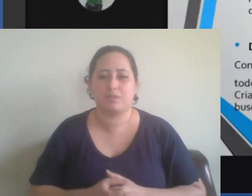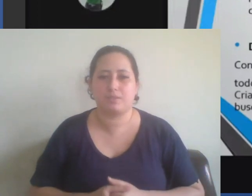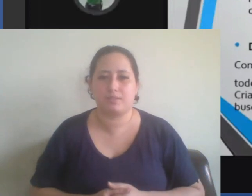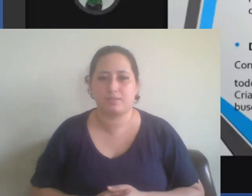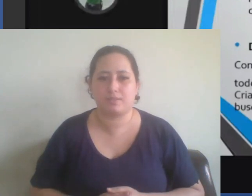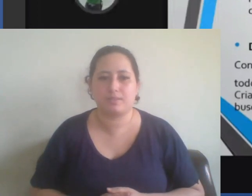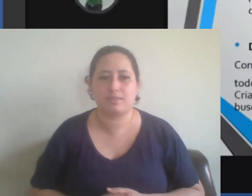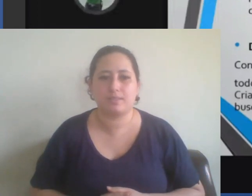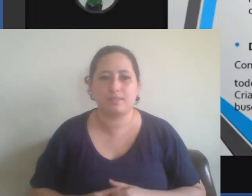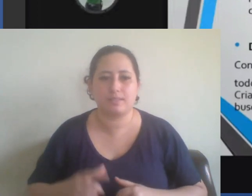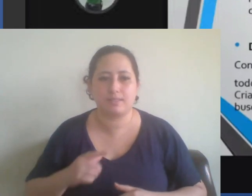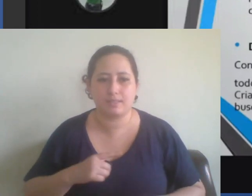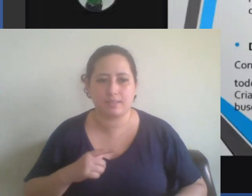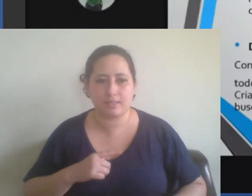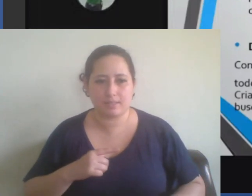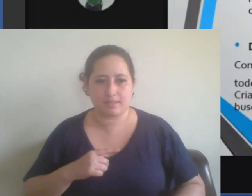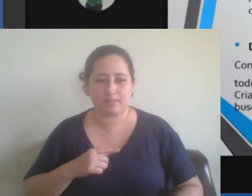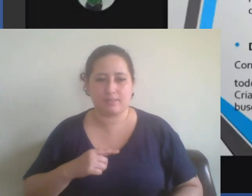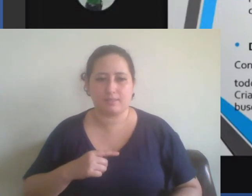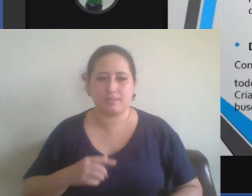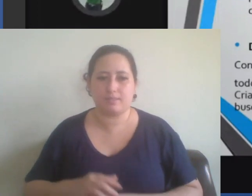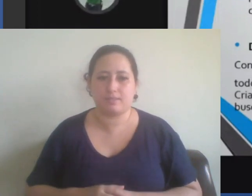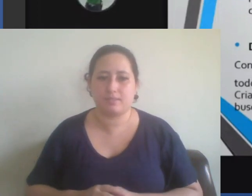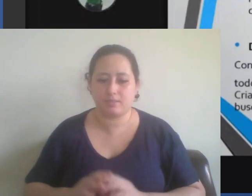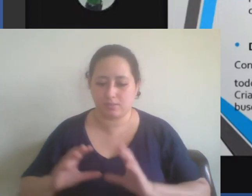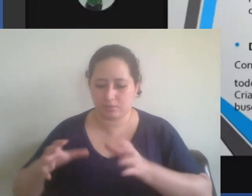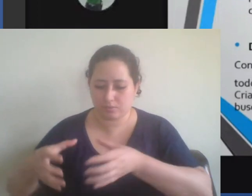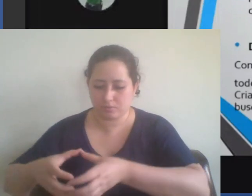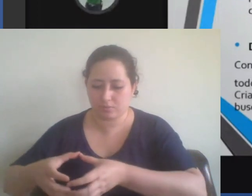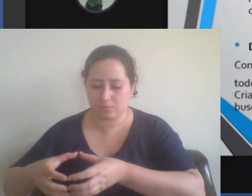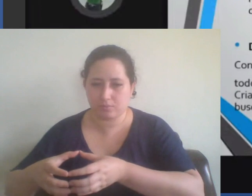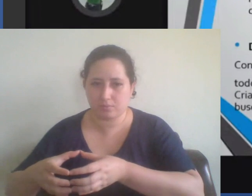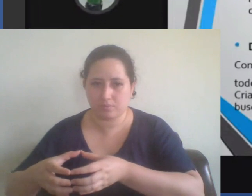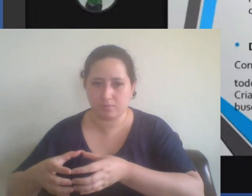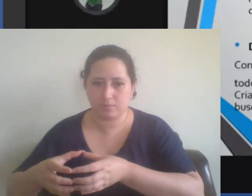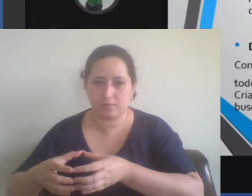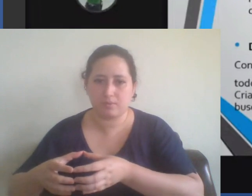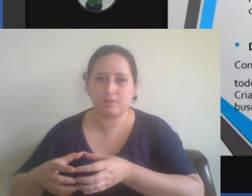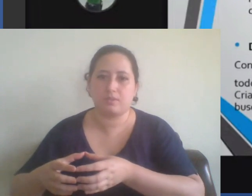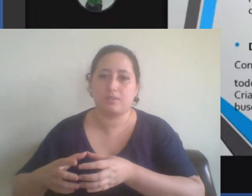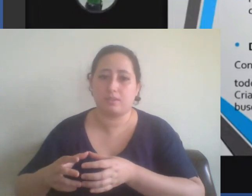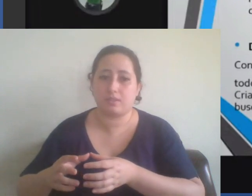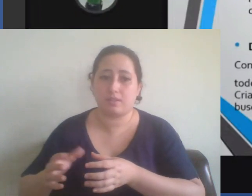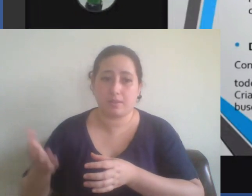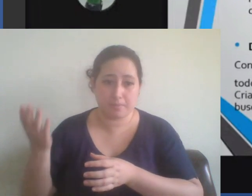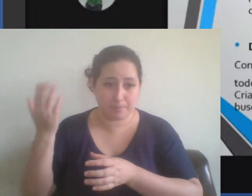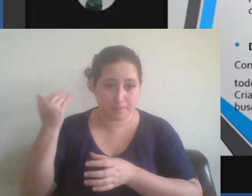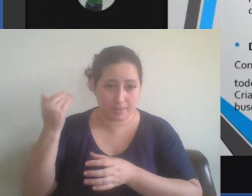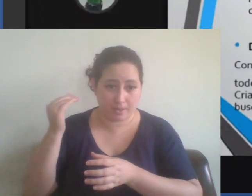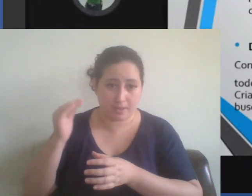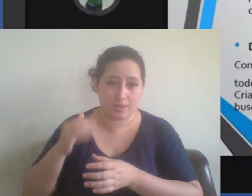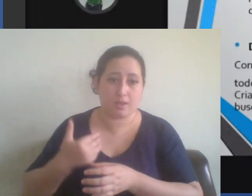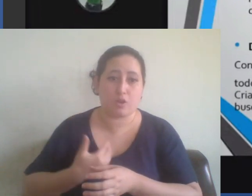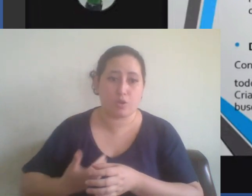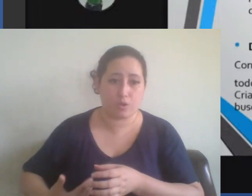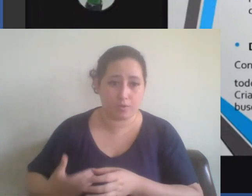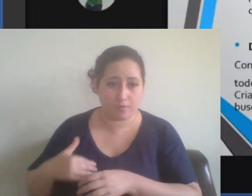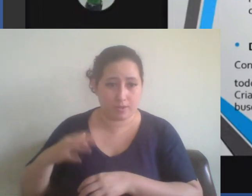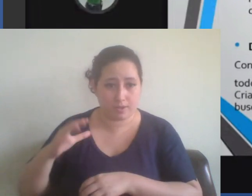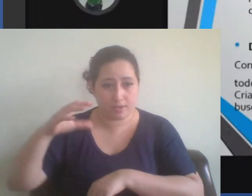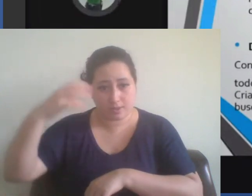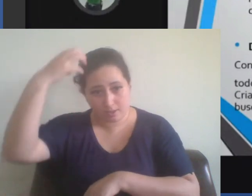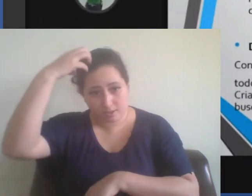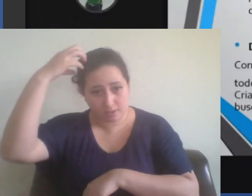entre a burguesia com as forças do antigo regime continuaram,